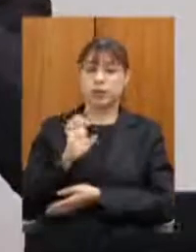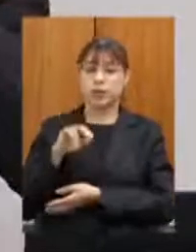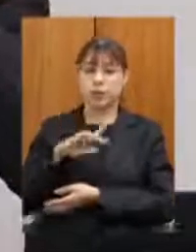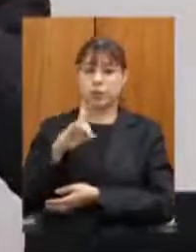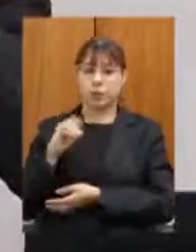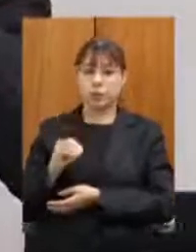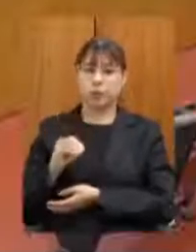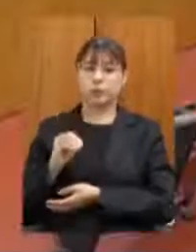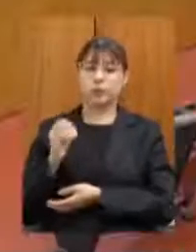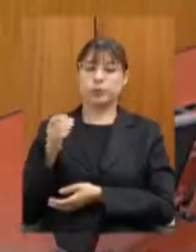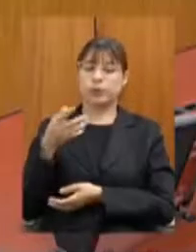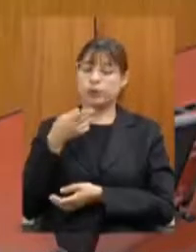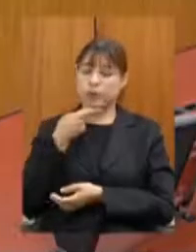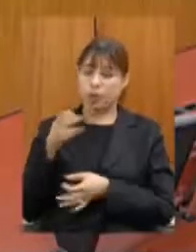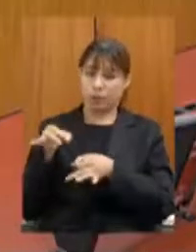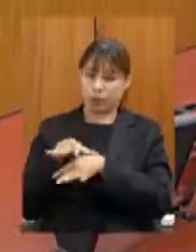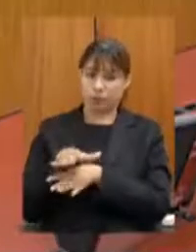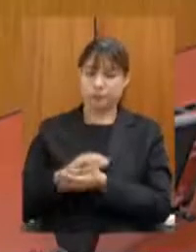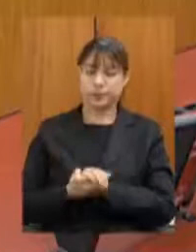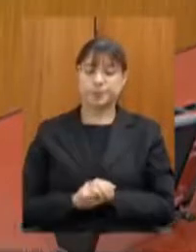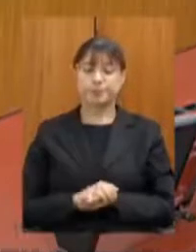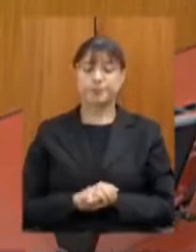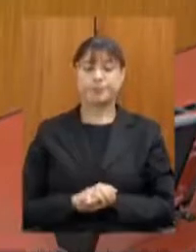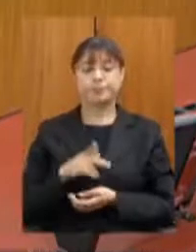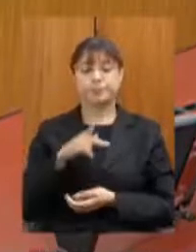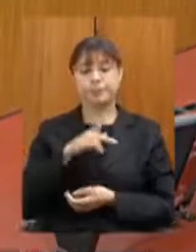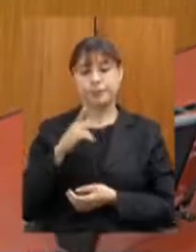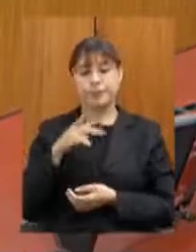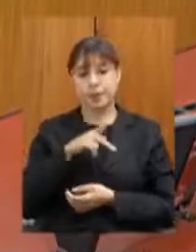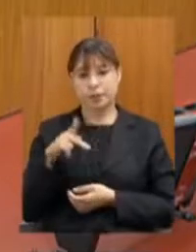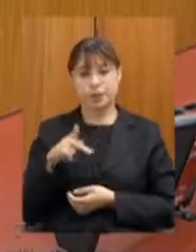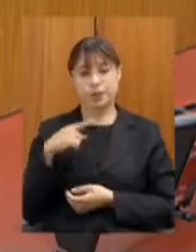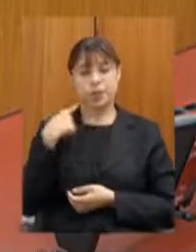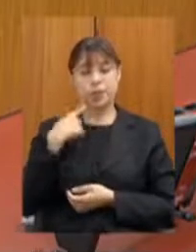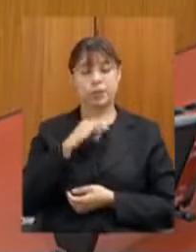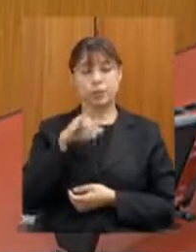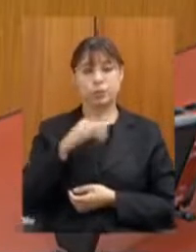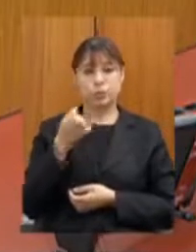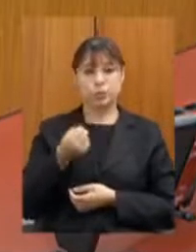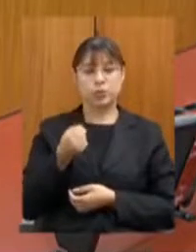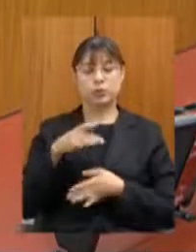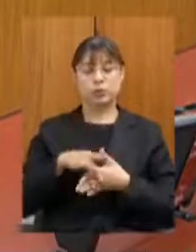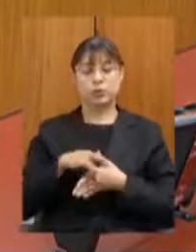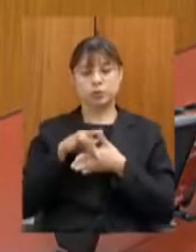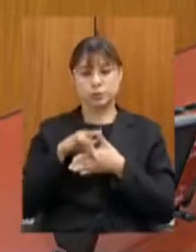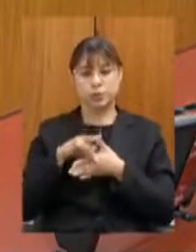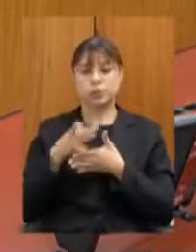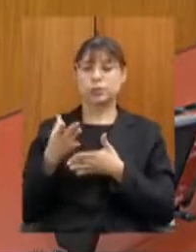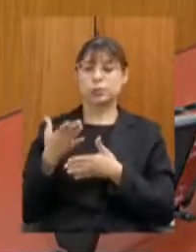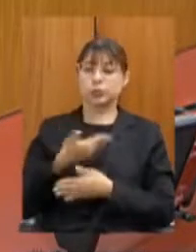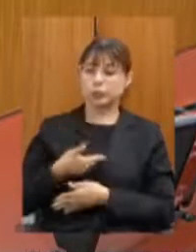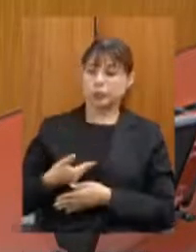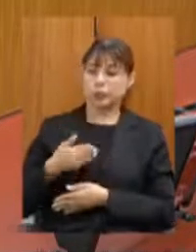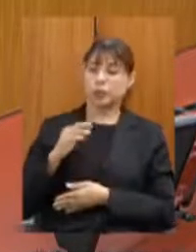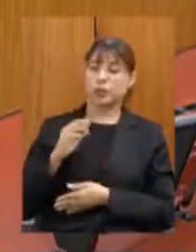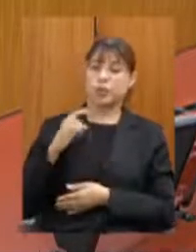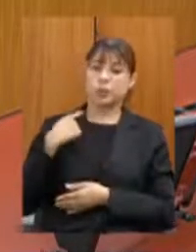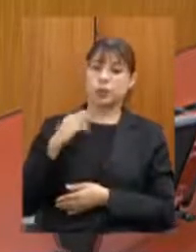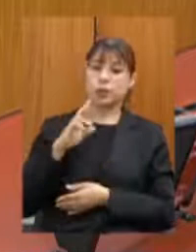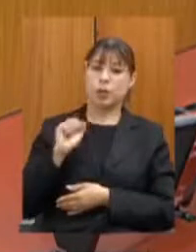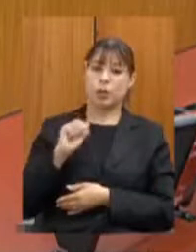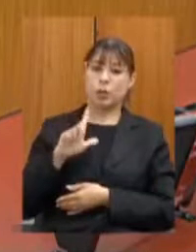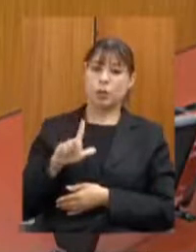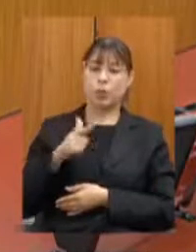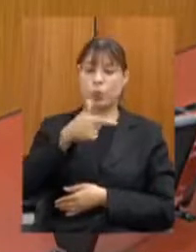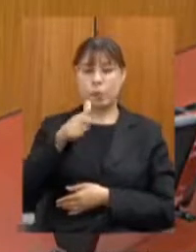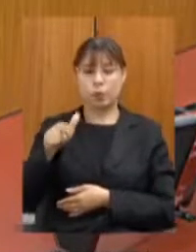considerações finais presidente deputado João Leite líder do governo deputado Raul Boilin a todos os